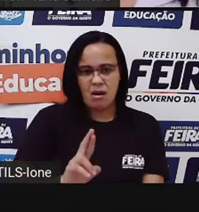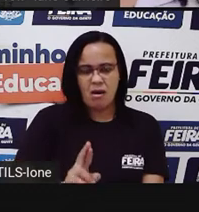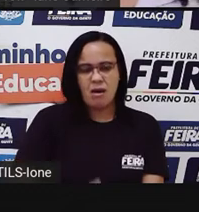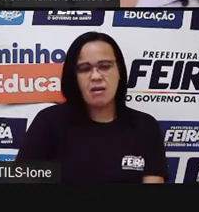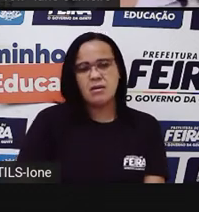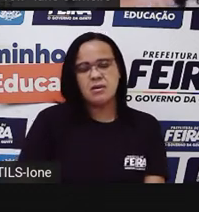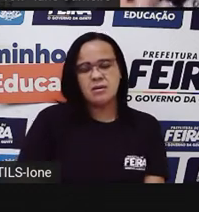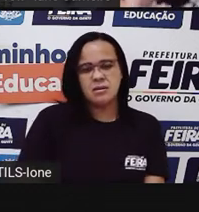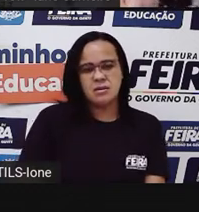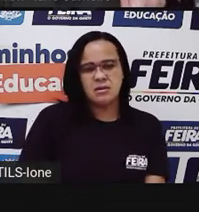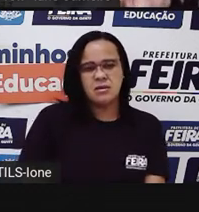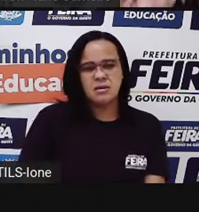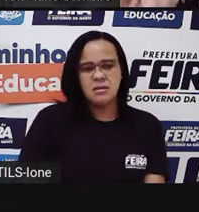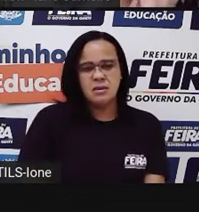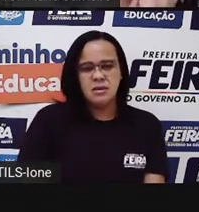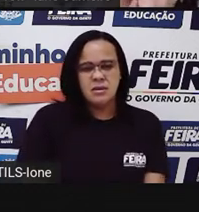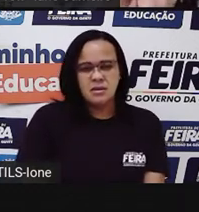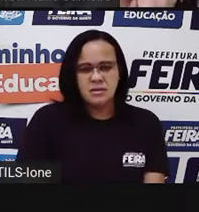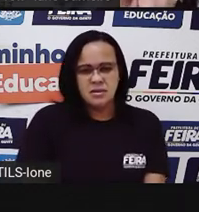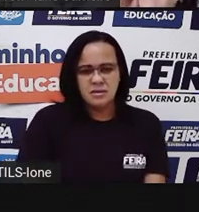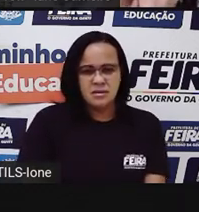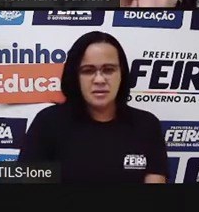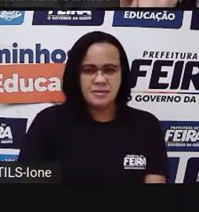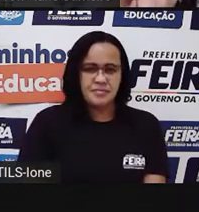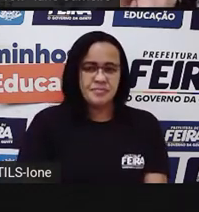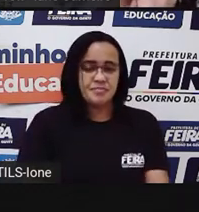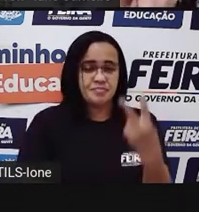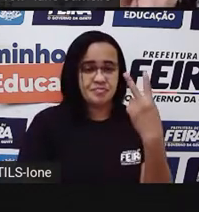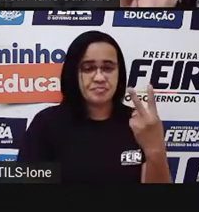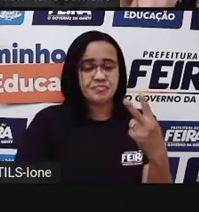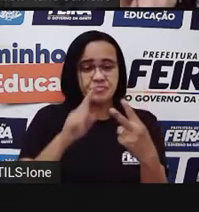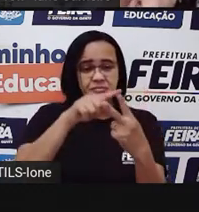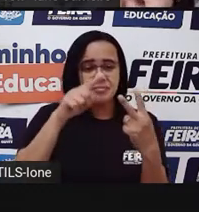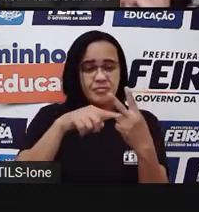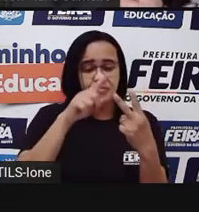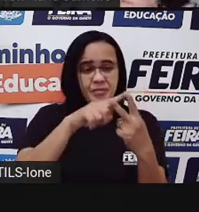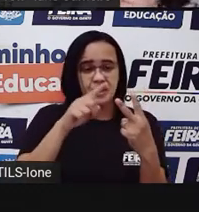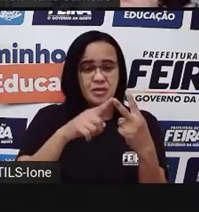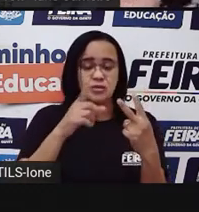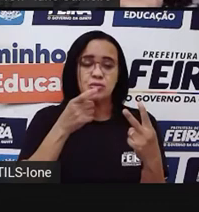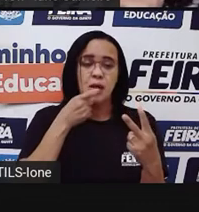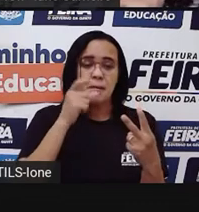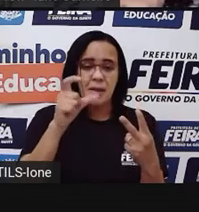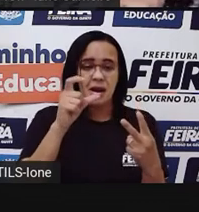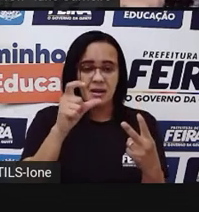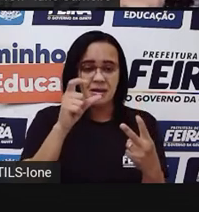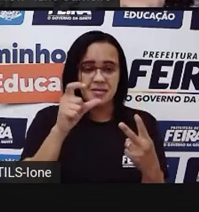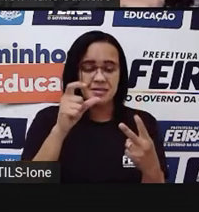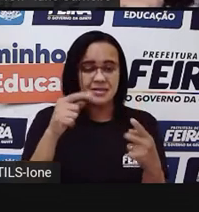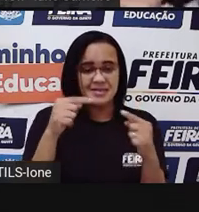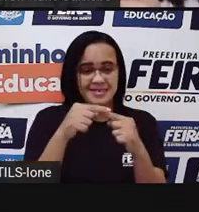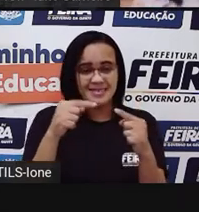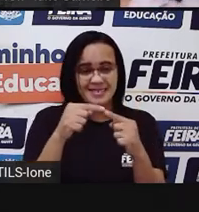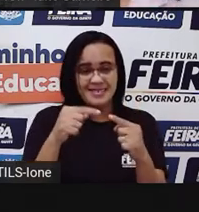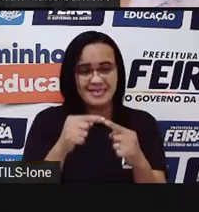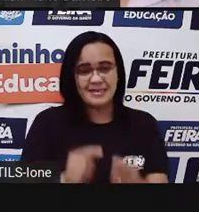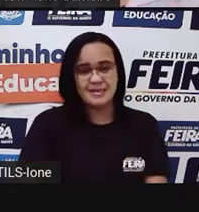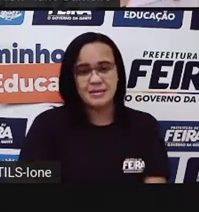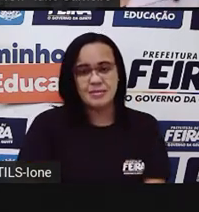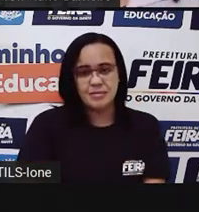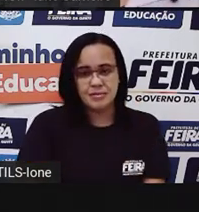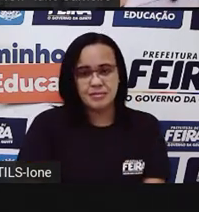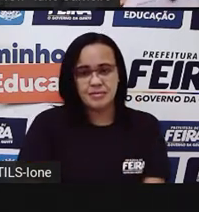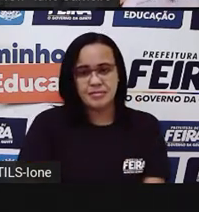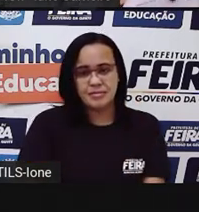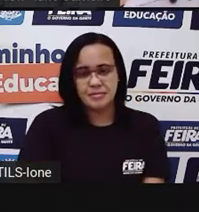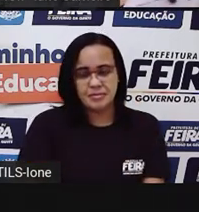5 reais. Duas palavrinhas. E lembra de dar o espaço de uma palavra para a outra. Tá joia? 5